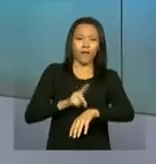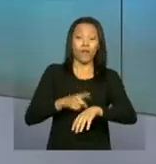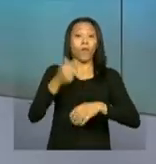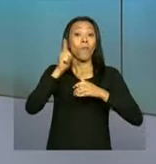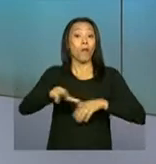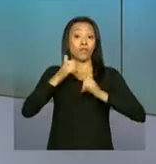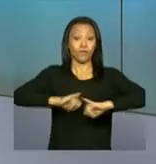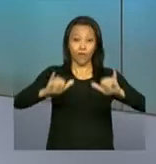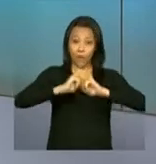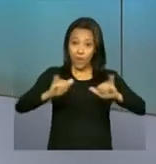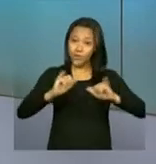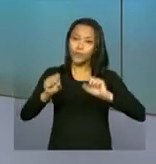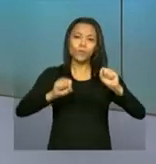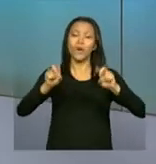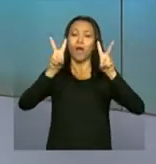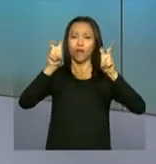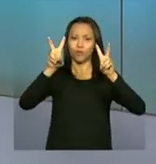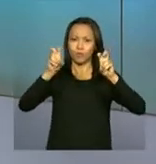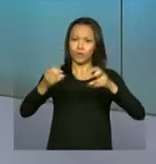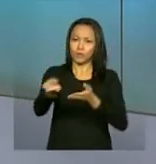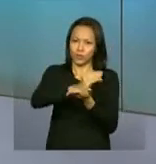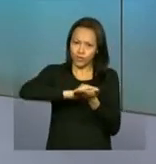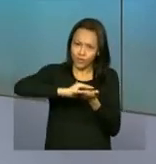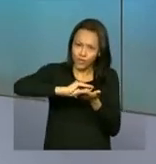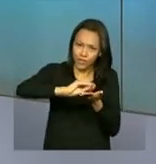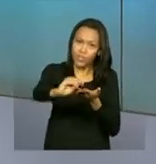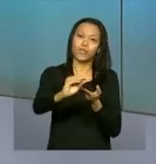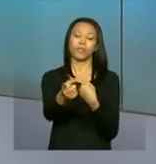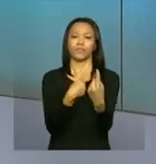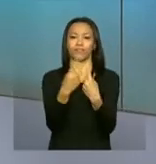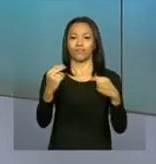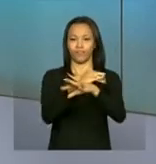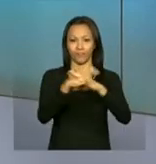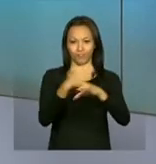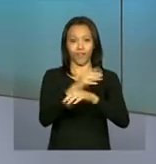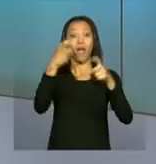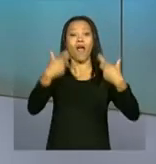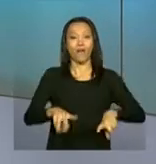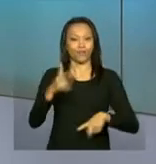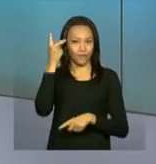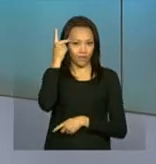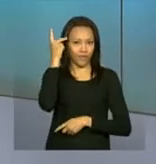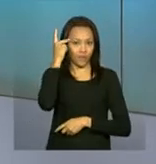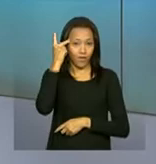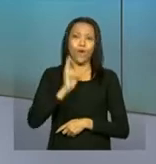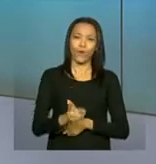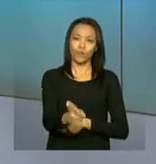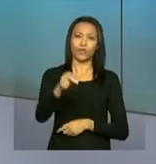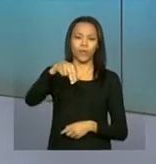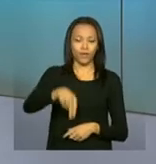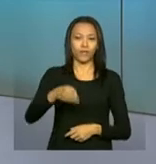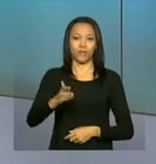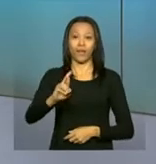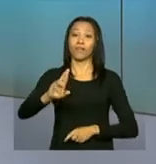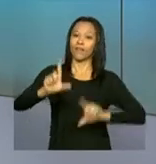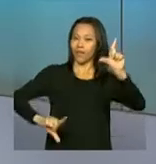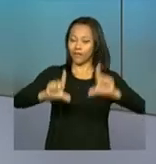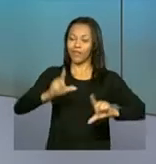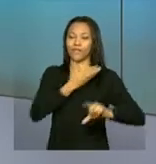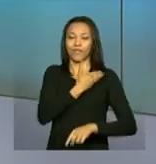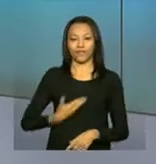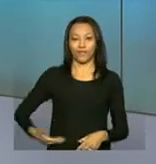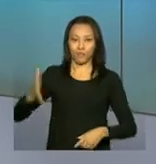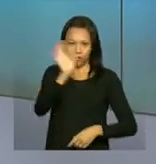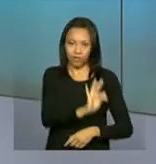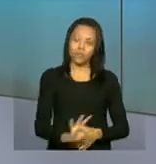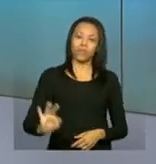outras informações sobre o anúncio de investimentos em mobilidade urbana no estado de São Paulo. Continue com a gente aqui na NBR, a